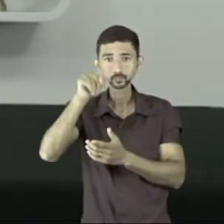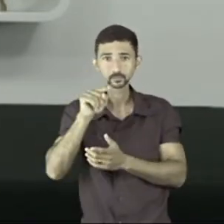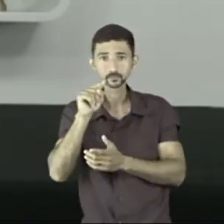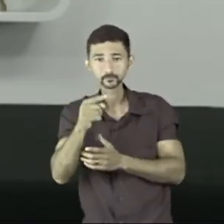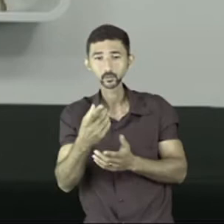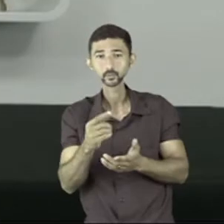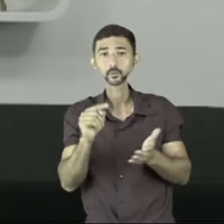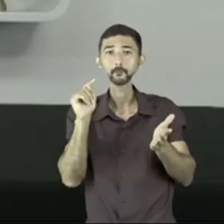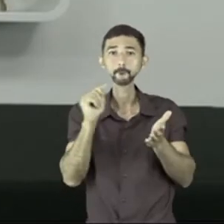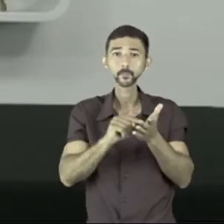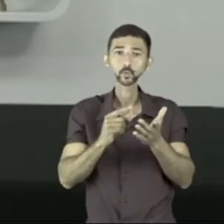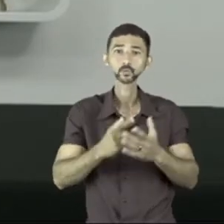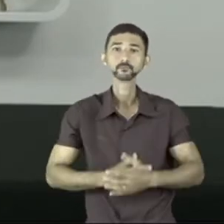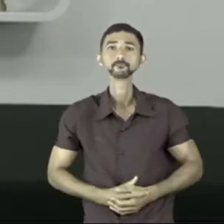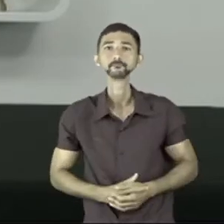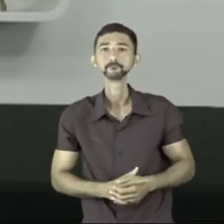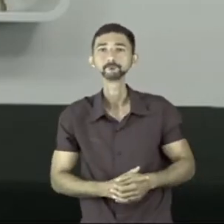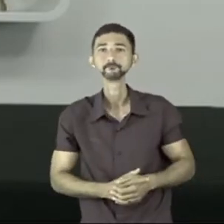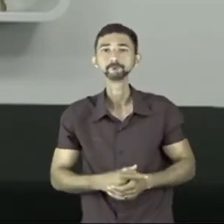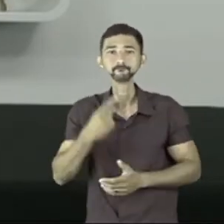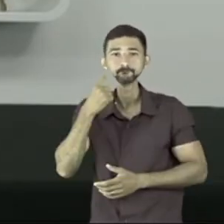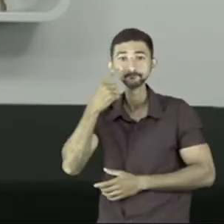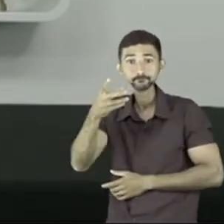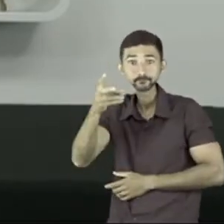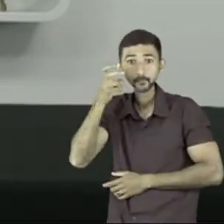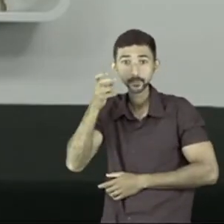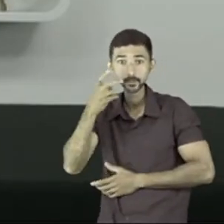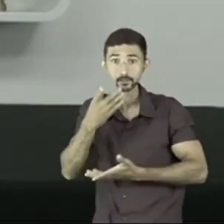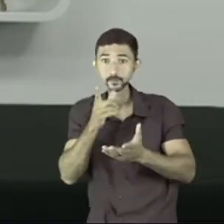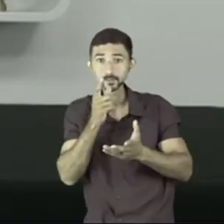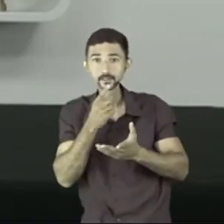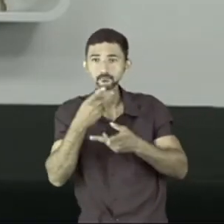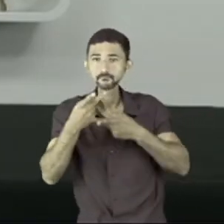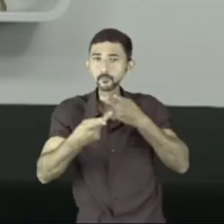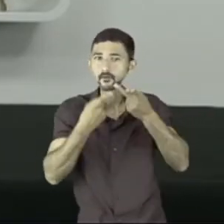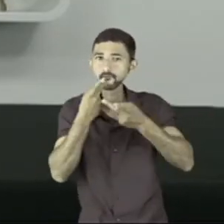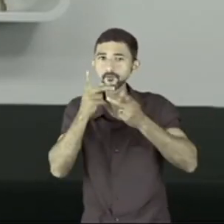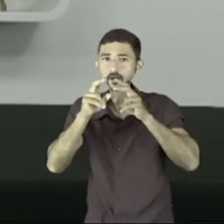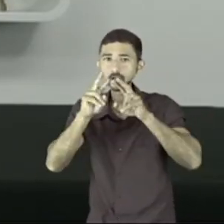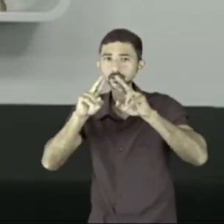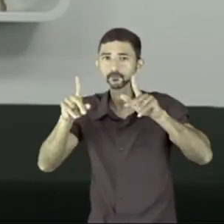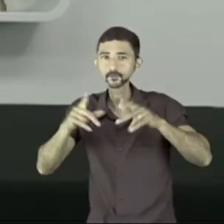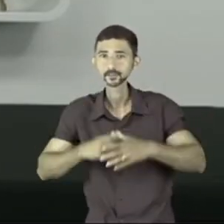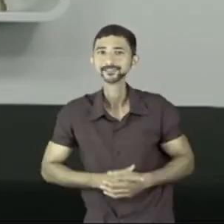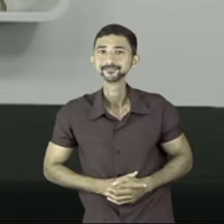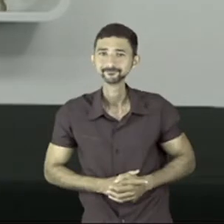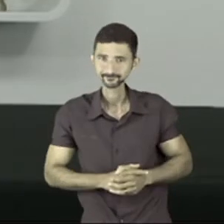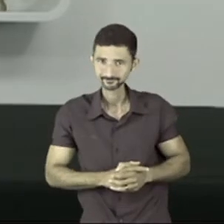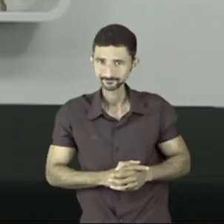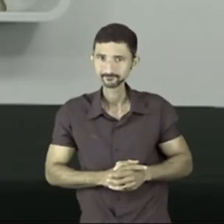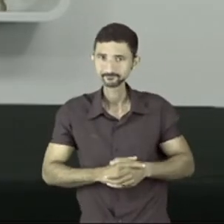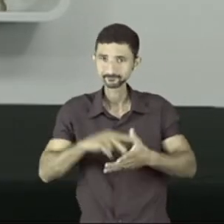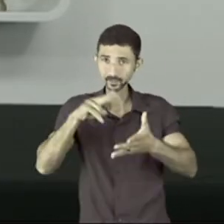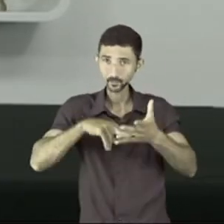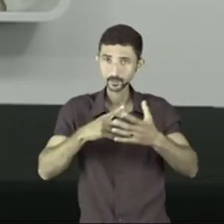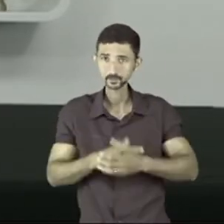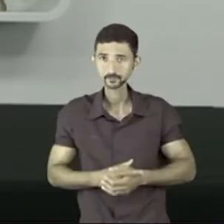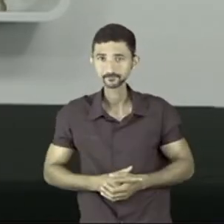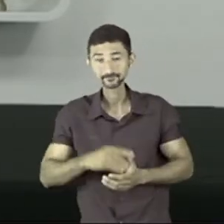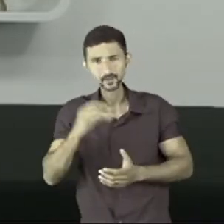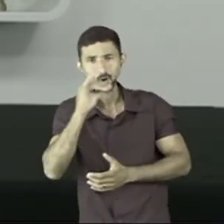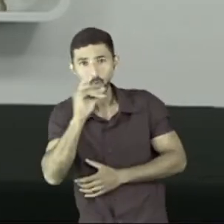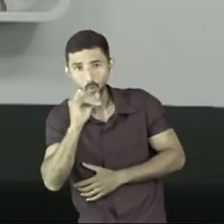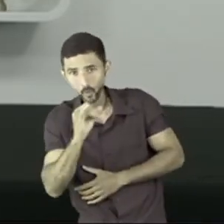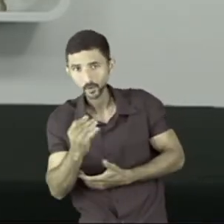exclamação e com o ponto, você vai perceber que existe uma entonação diferente. Então, a leitura ficaria assim,